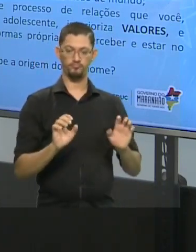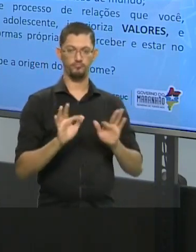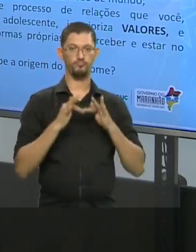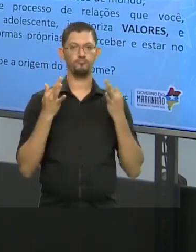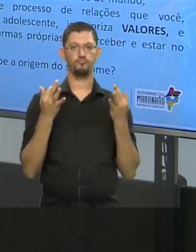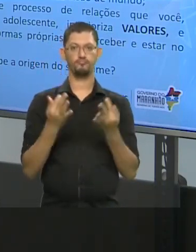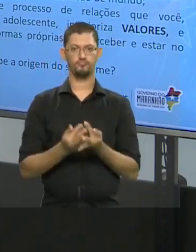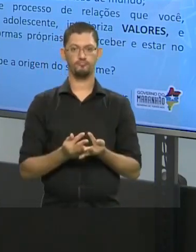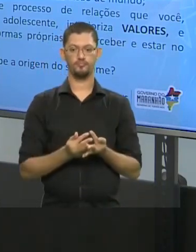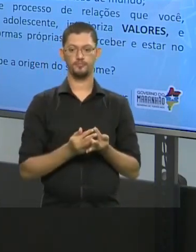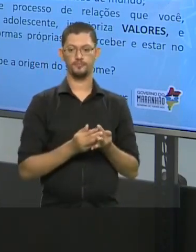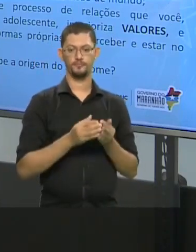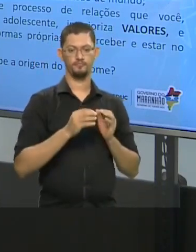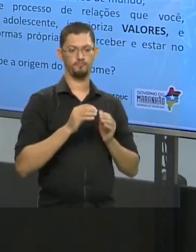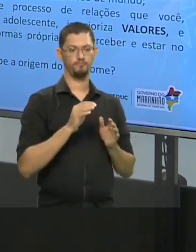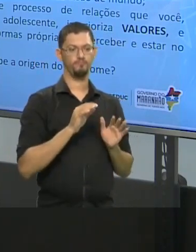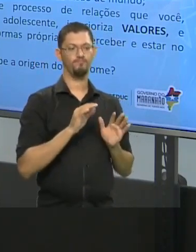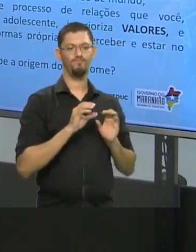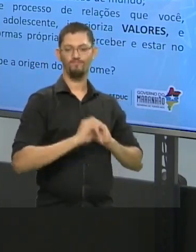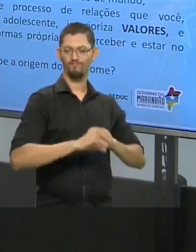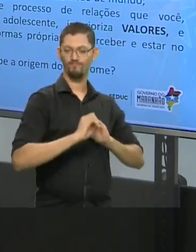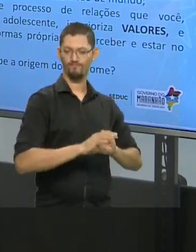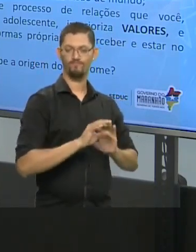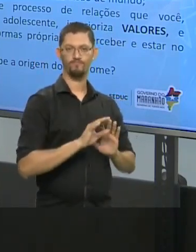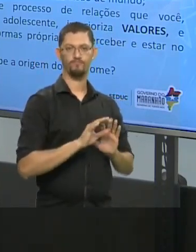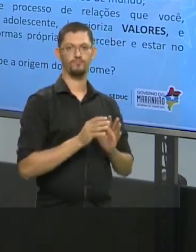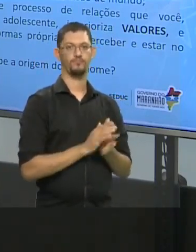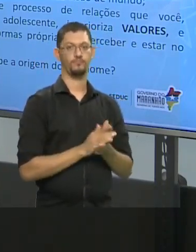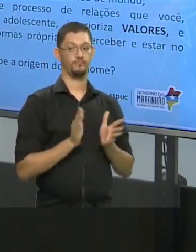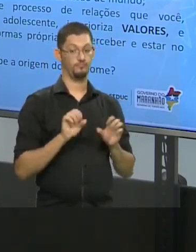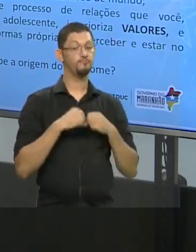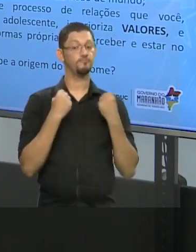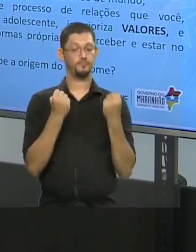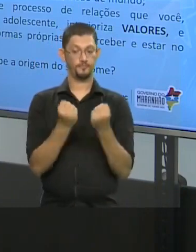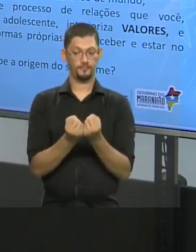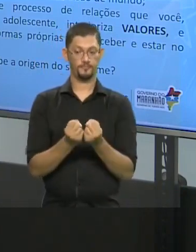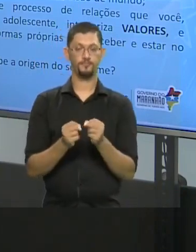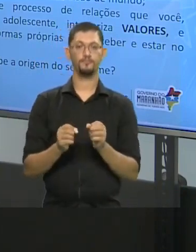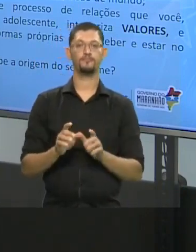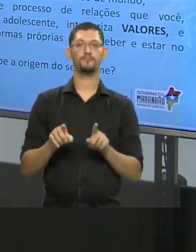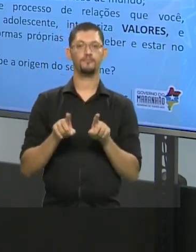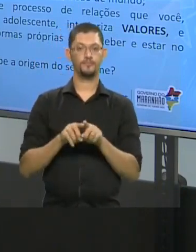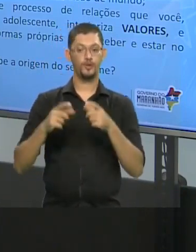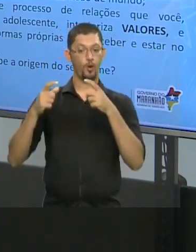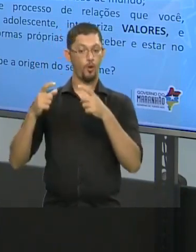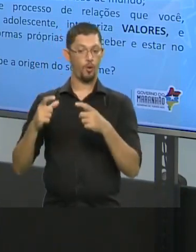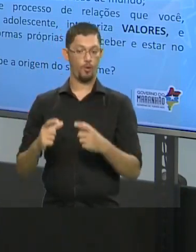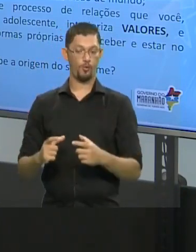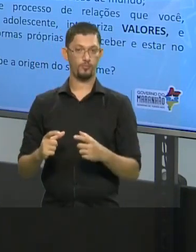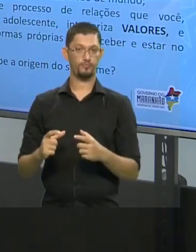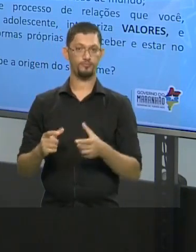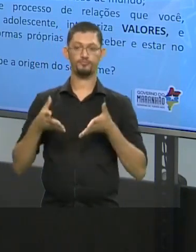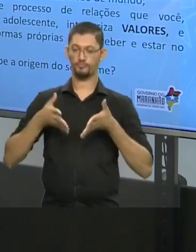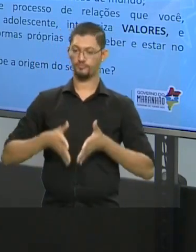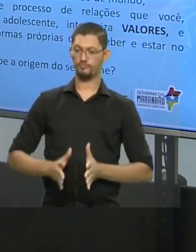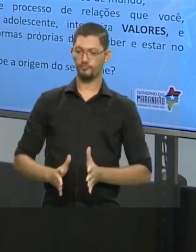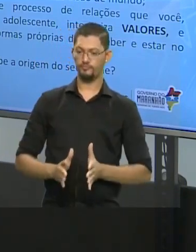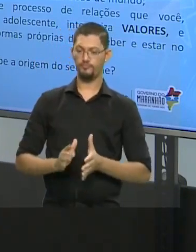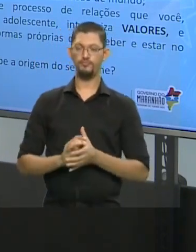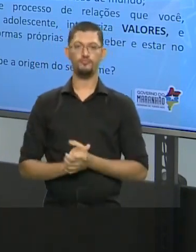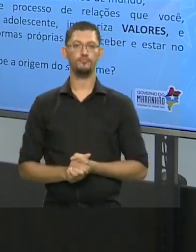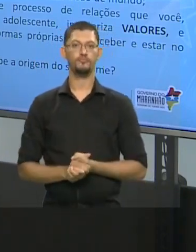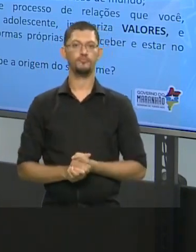onde a gente foi criado, isso tem a ver com a sociedade onde a gente nasceu.